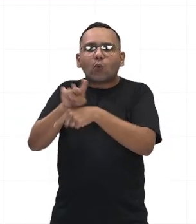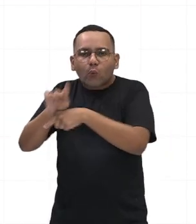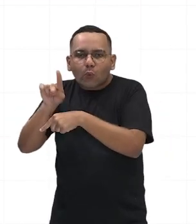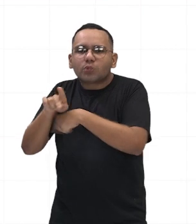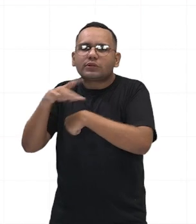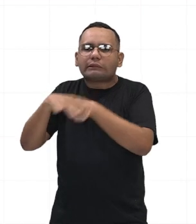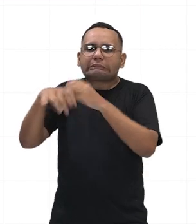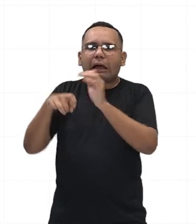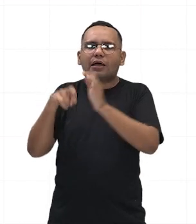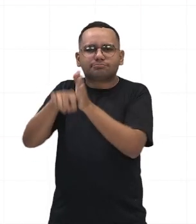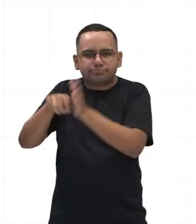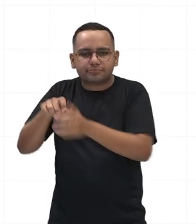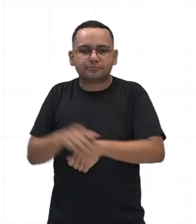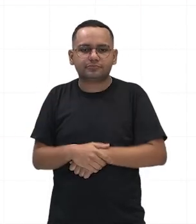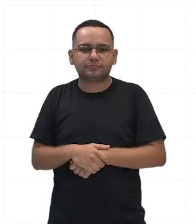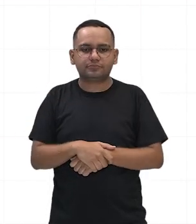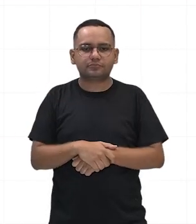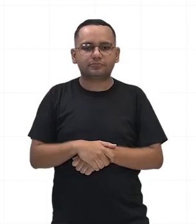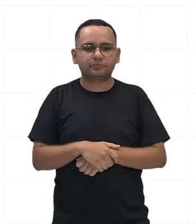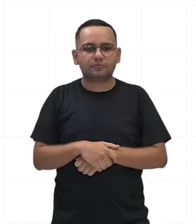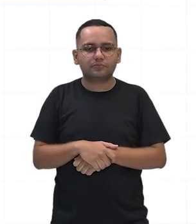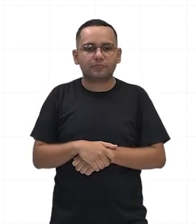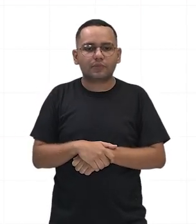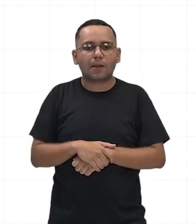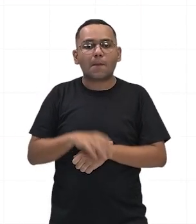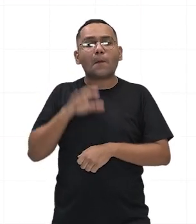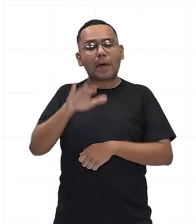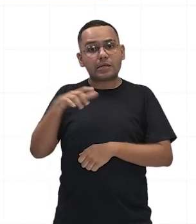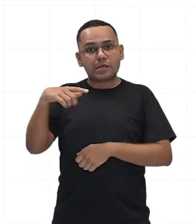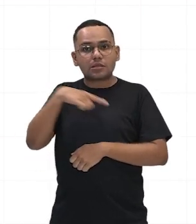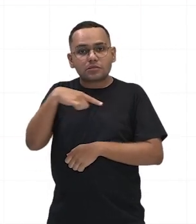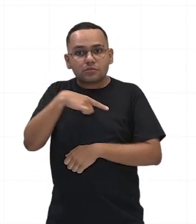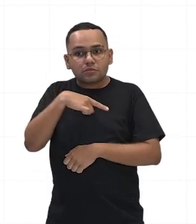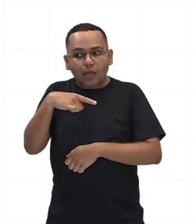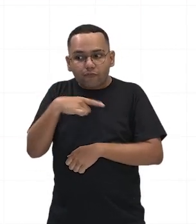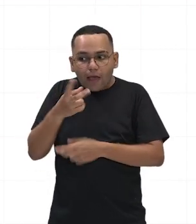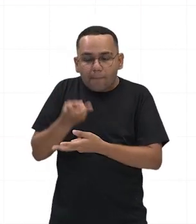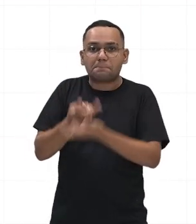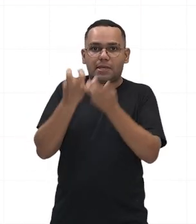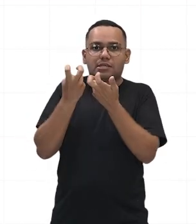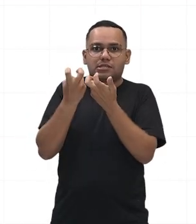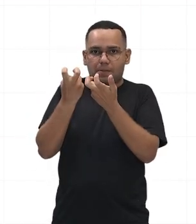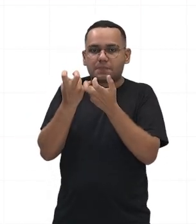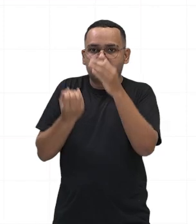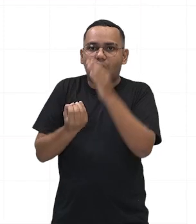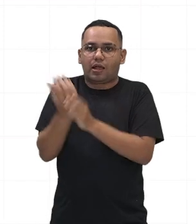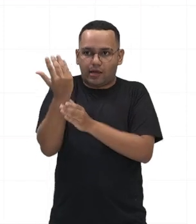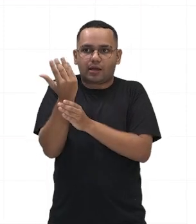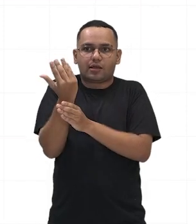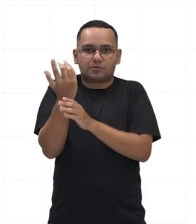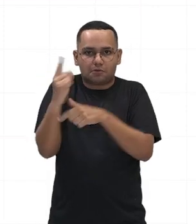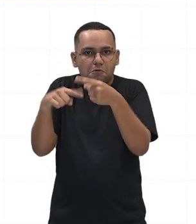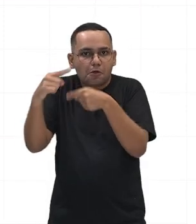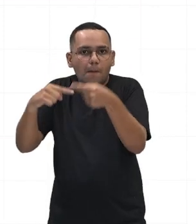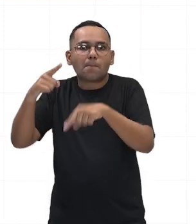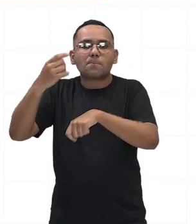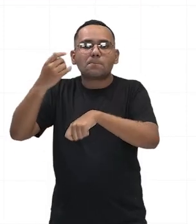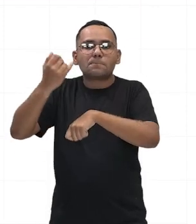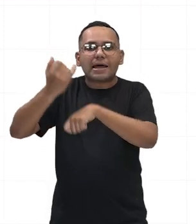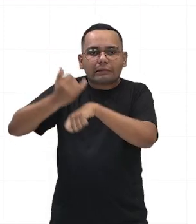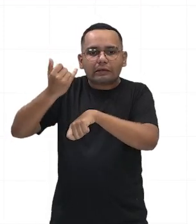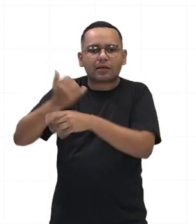revelou-se uma fonte de riqueza em metais preciosos e influência. Então, Roma vai